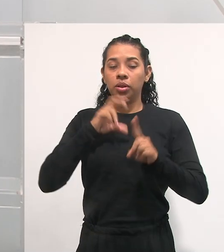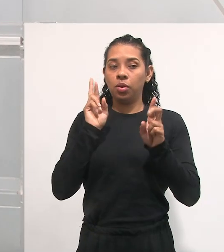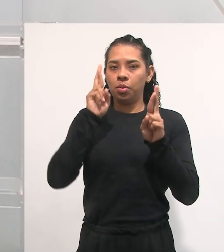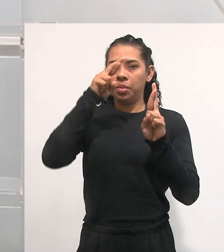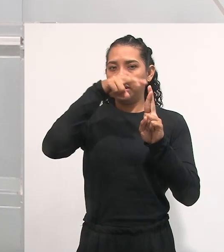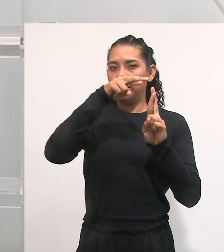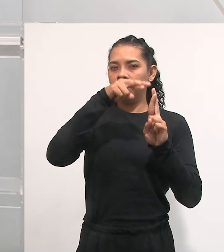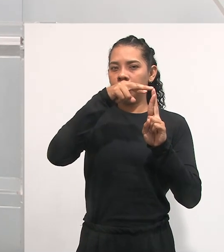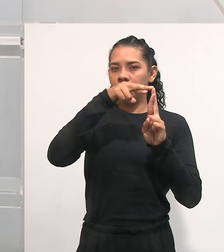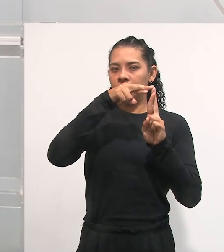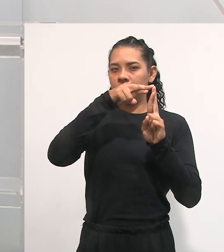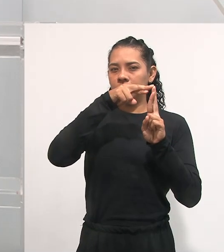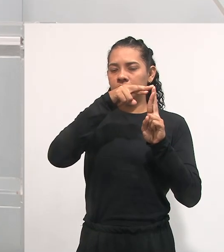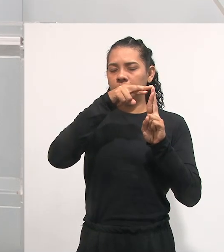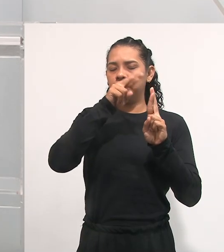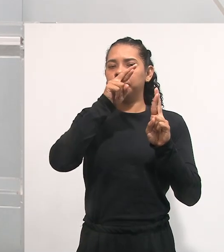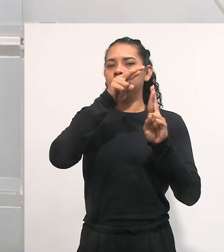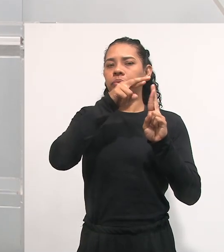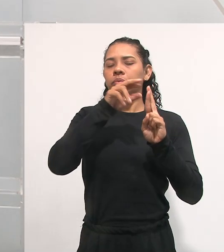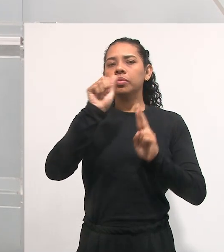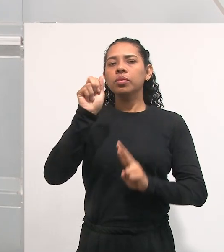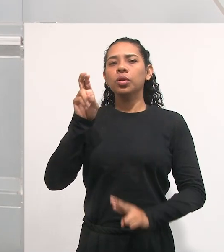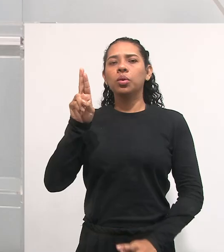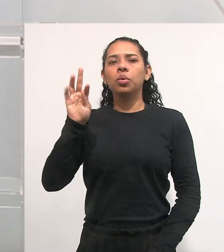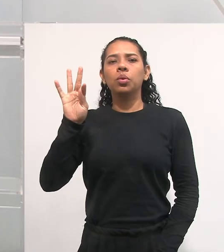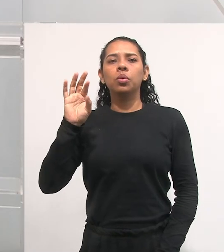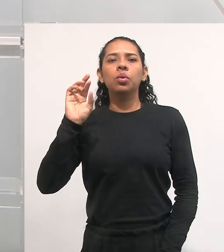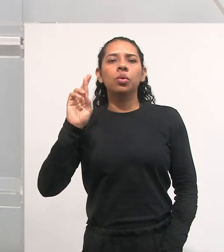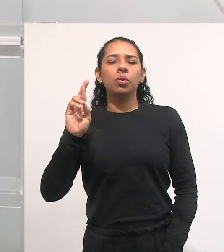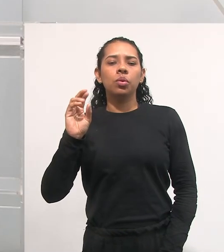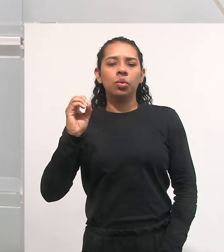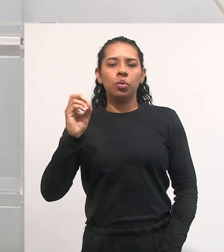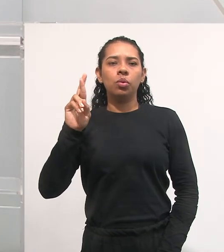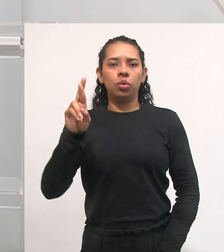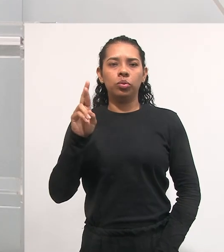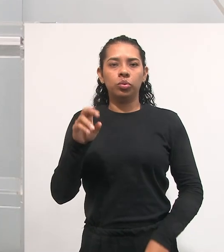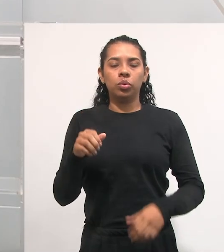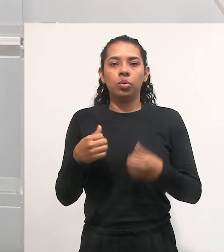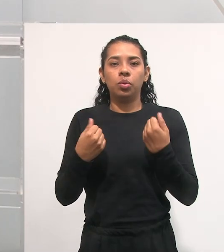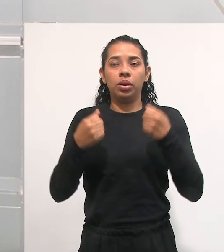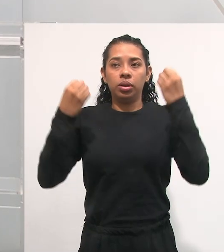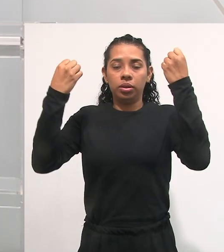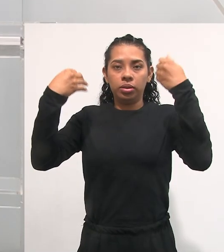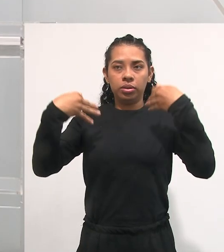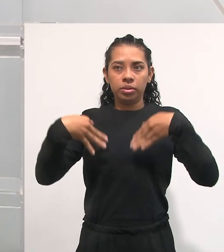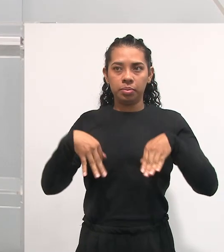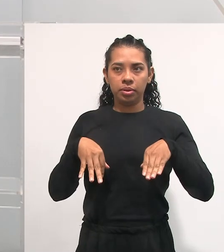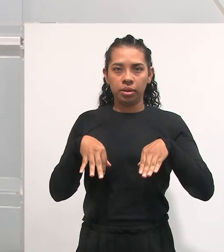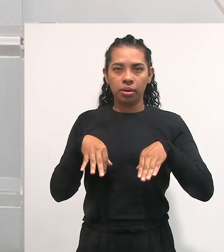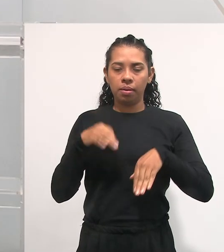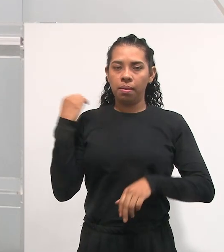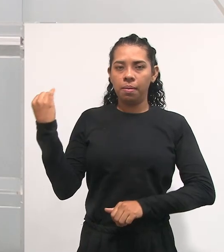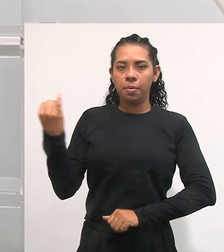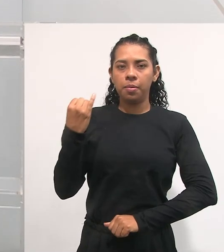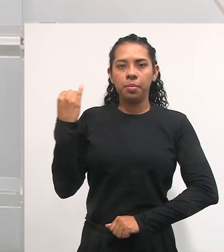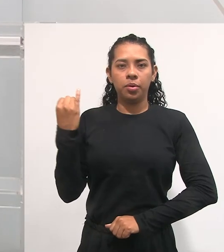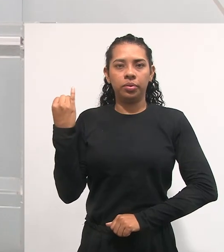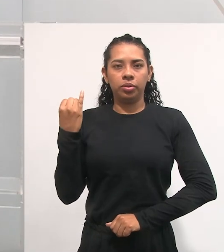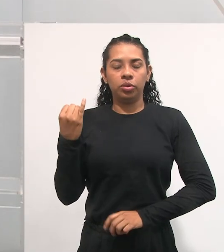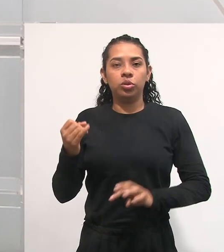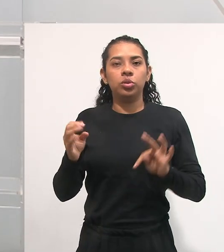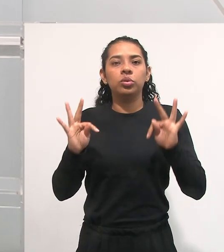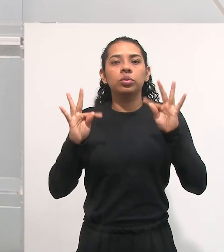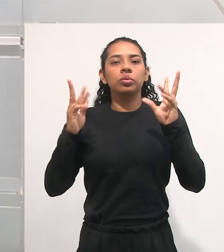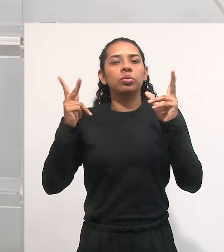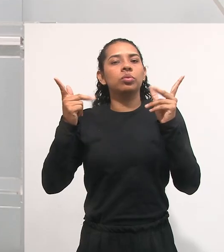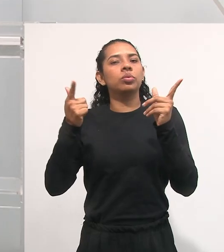igualdade. Então, a gente tem que tratar os desiguais na medida das suas desigualdades.